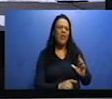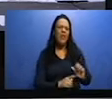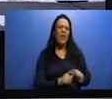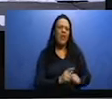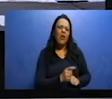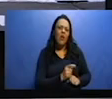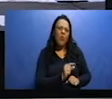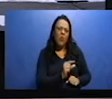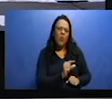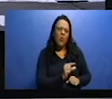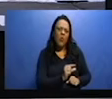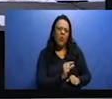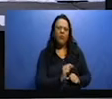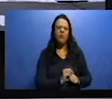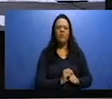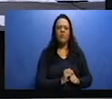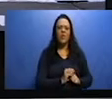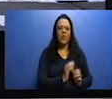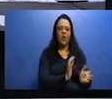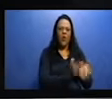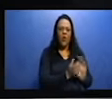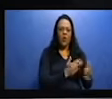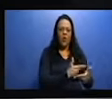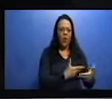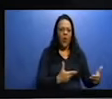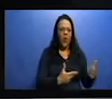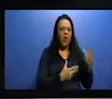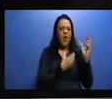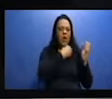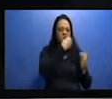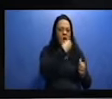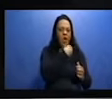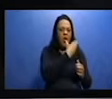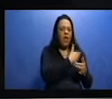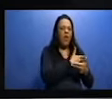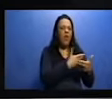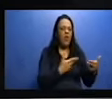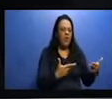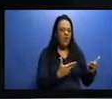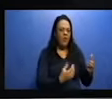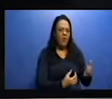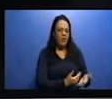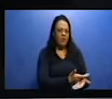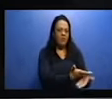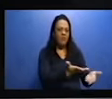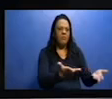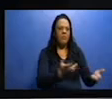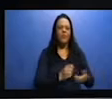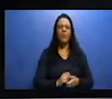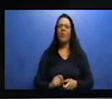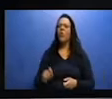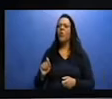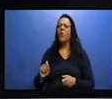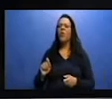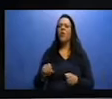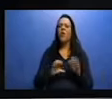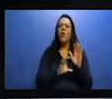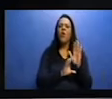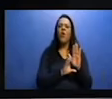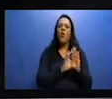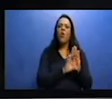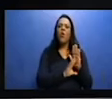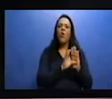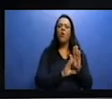através de pequenas hortas e pomares. Então, sobre o conceito de cidade, né? Nós temos aí na apostila, na